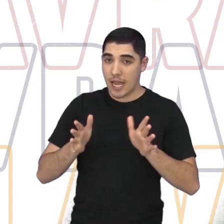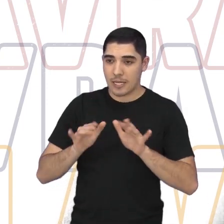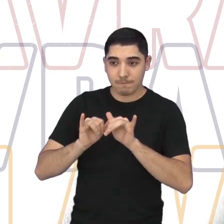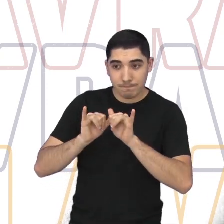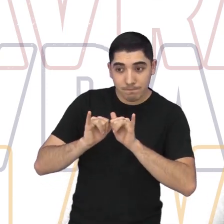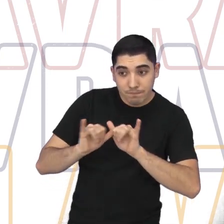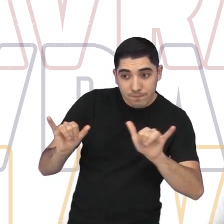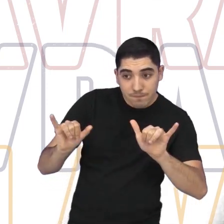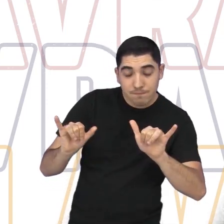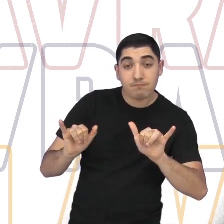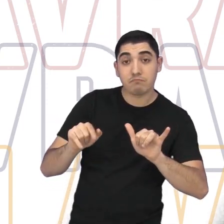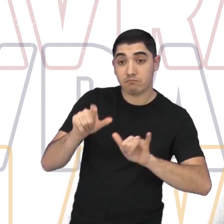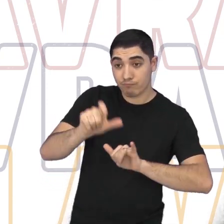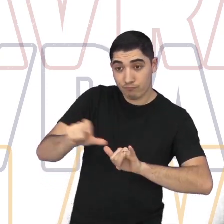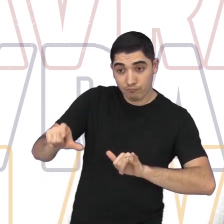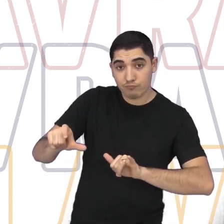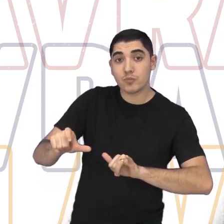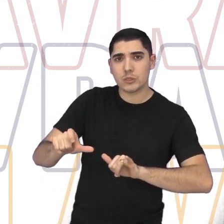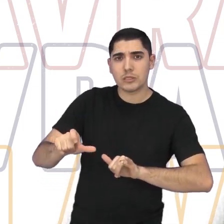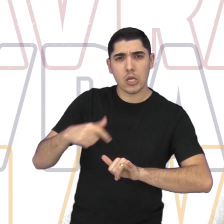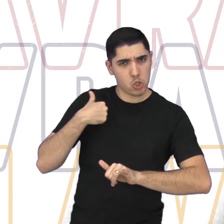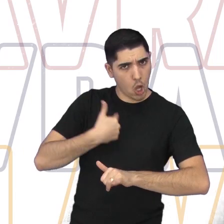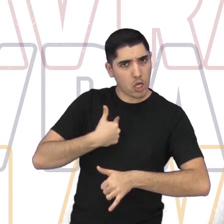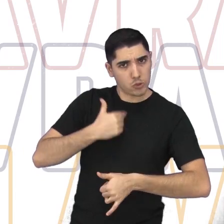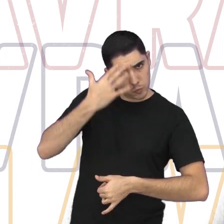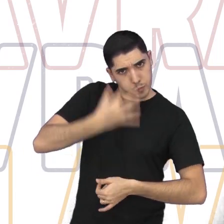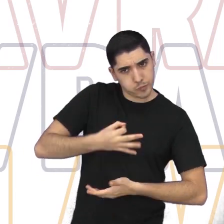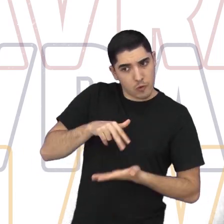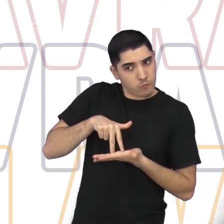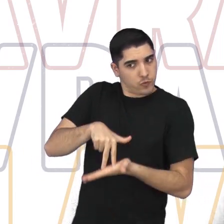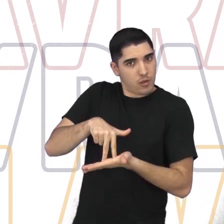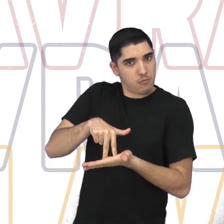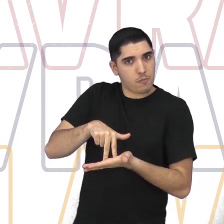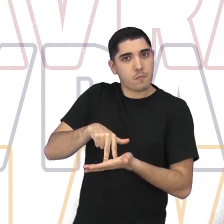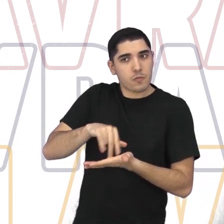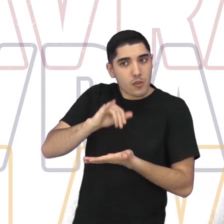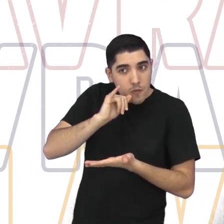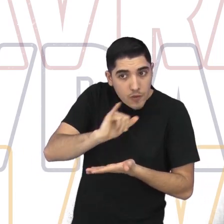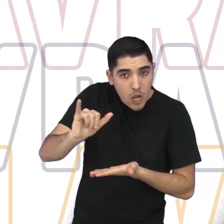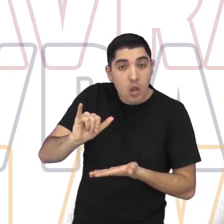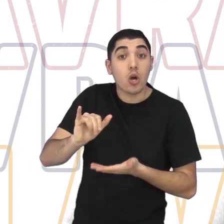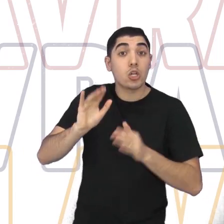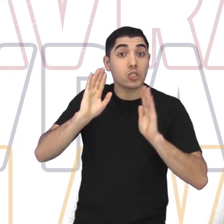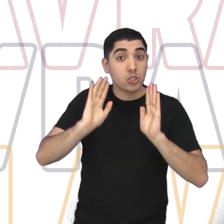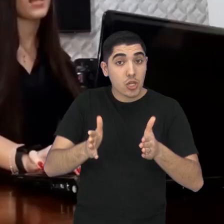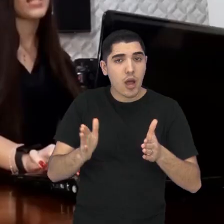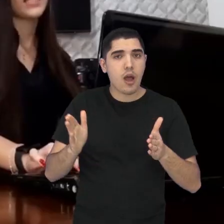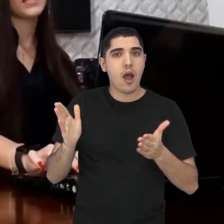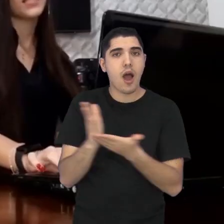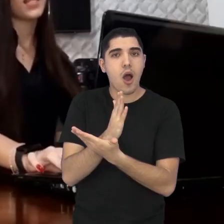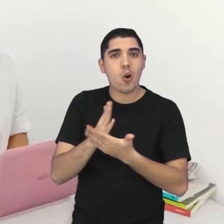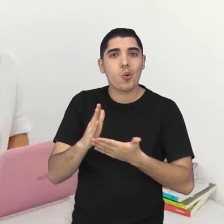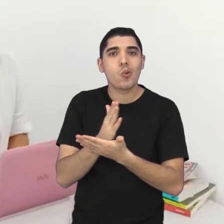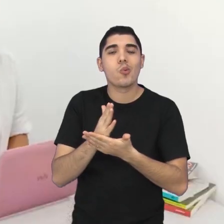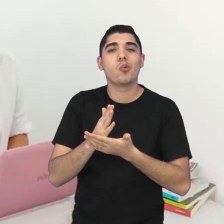e eles foram firmes mesmo. A gente fez ensaios